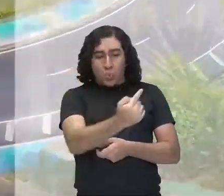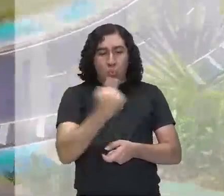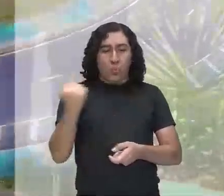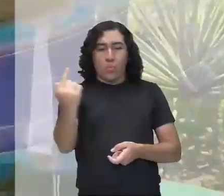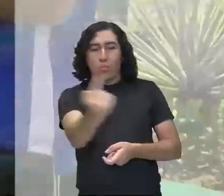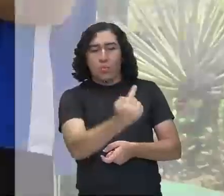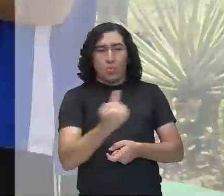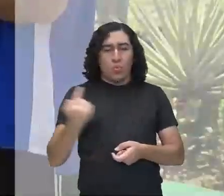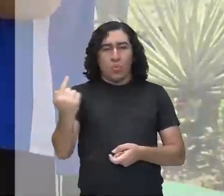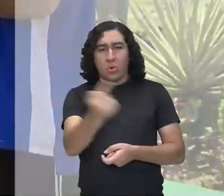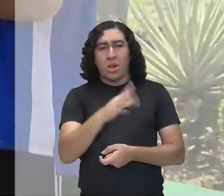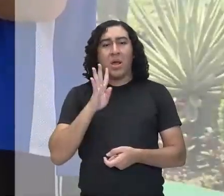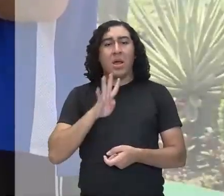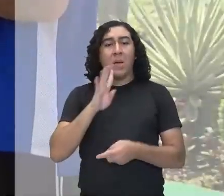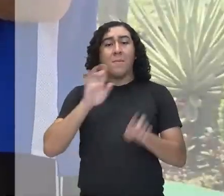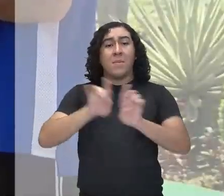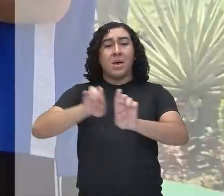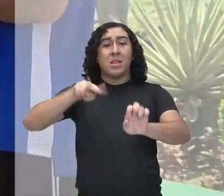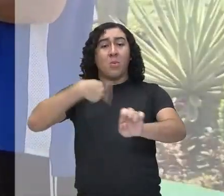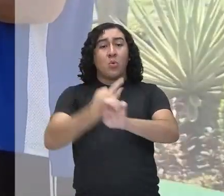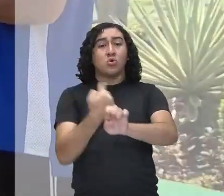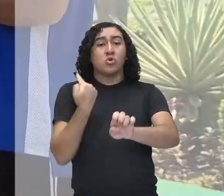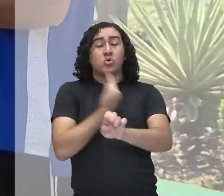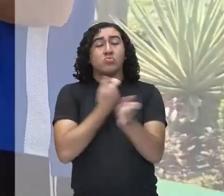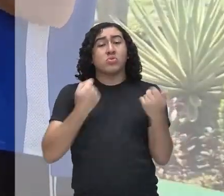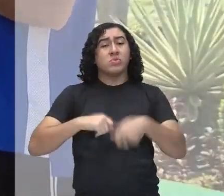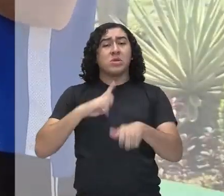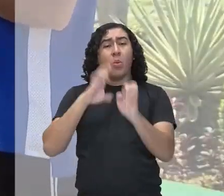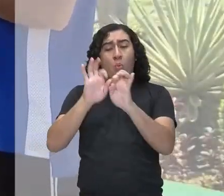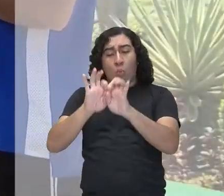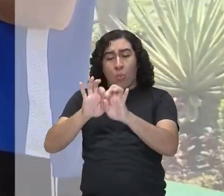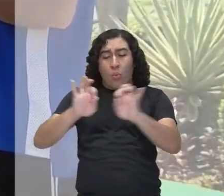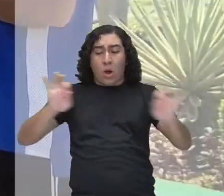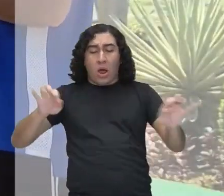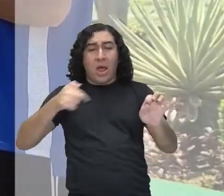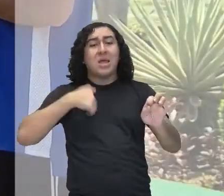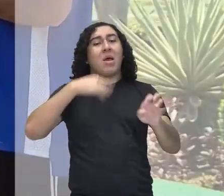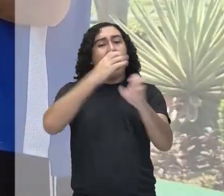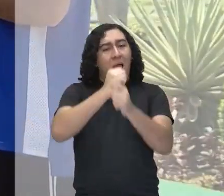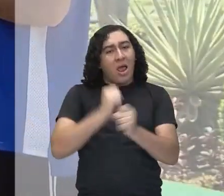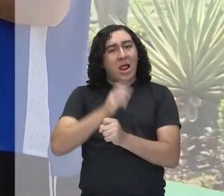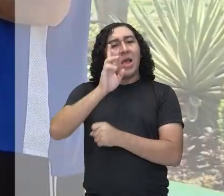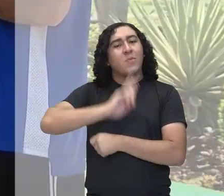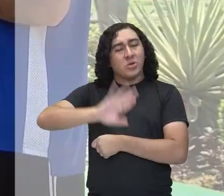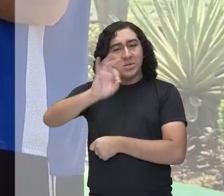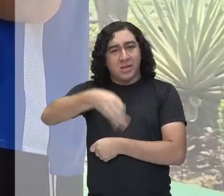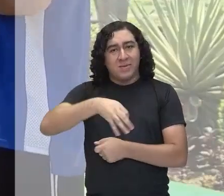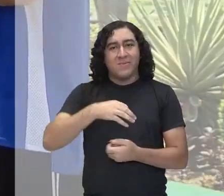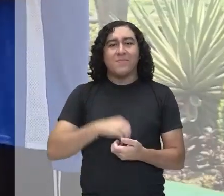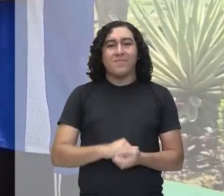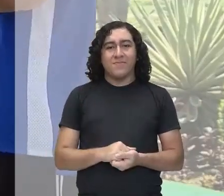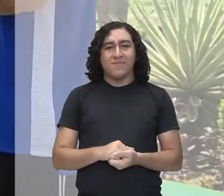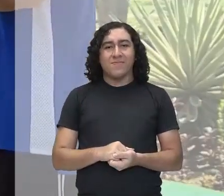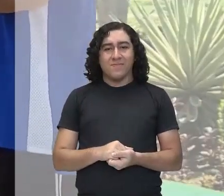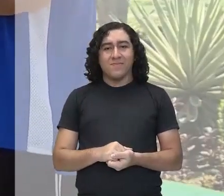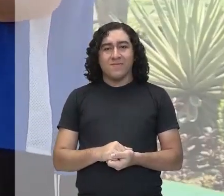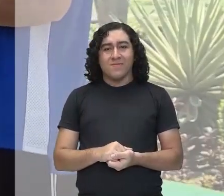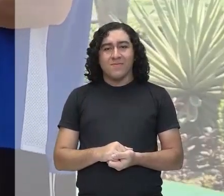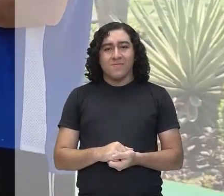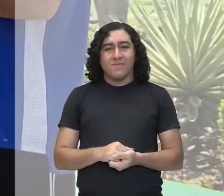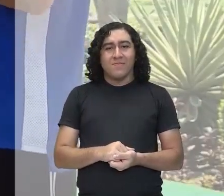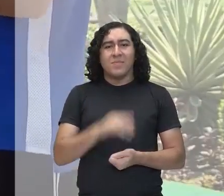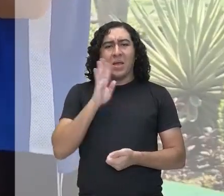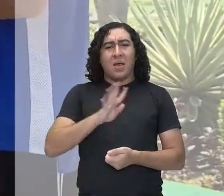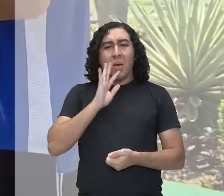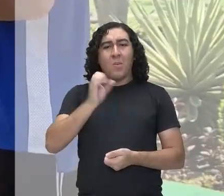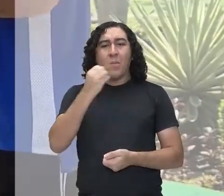Isso! Mas depois a gente pode medir direitinho, e eu te passo bem certinho a medida. Ah, legal, legal! Então tá bom,